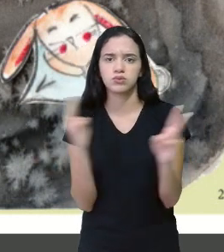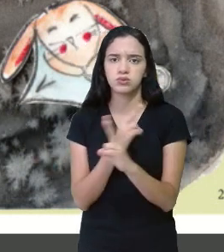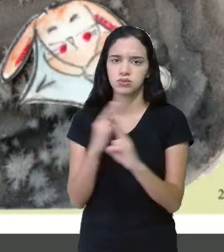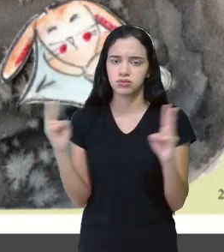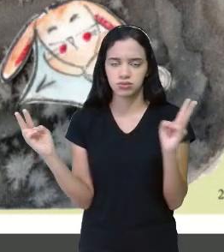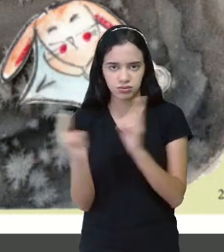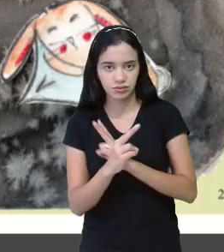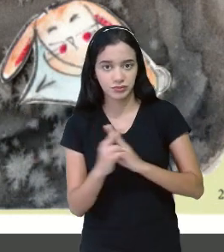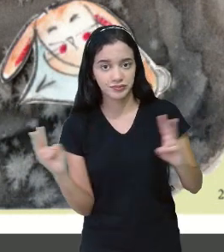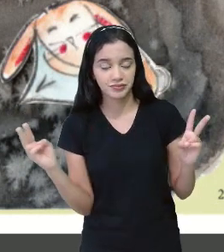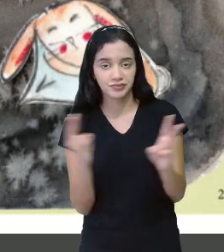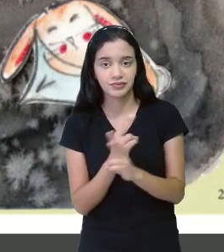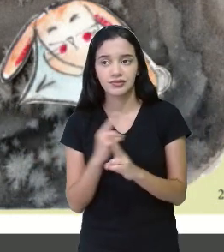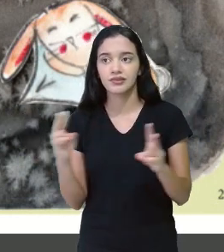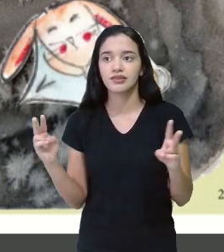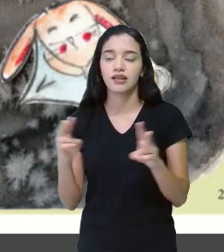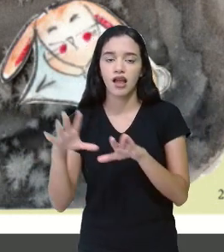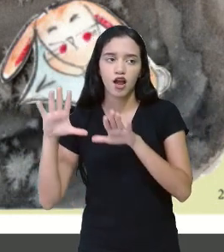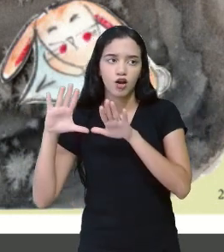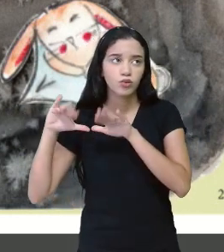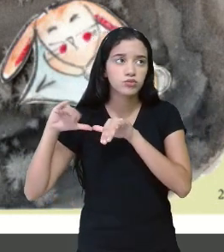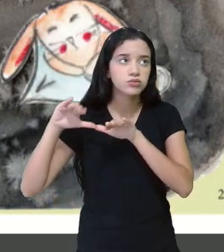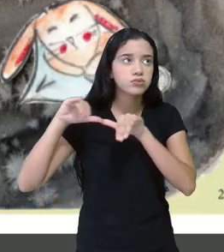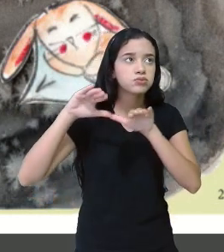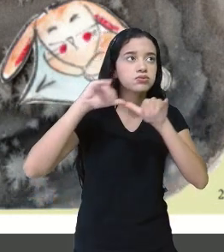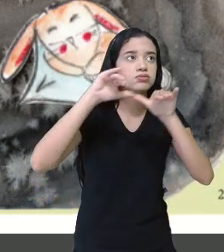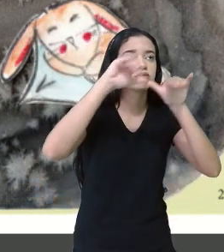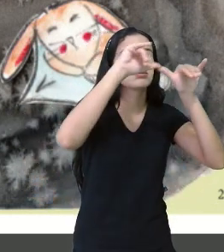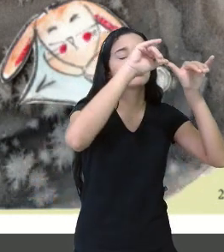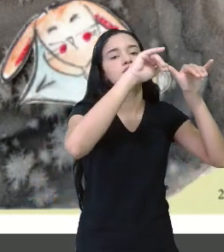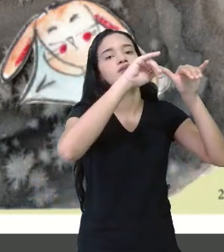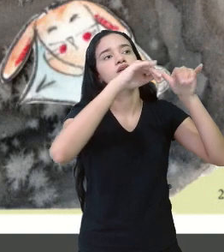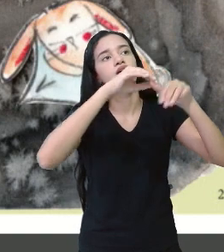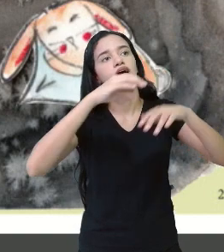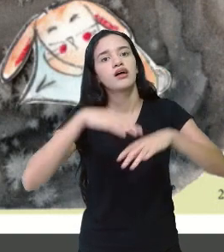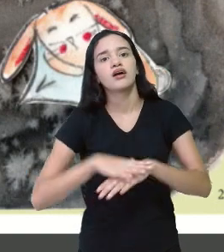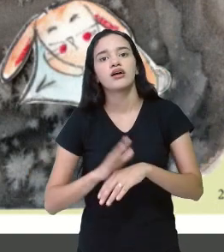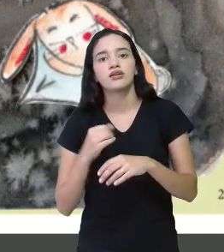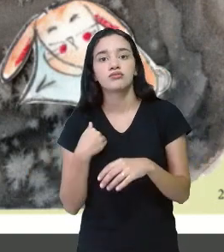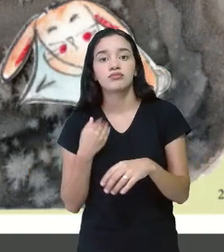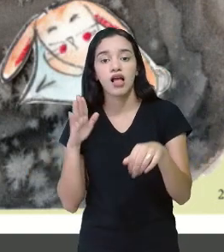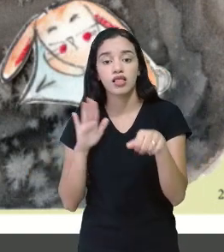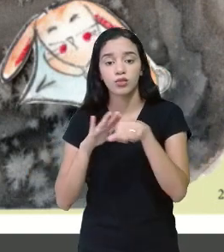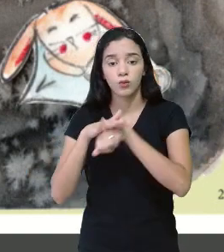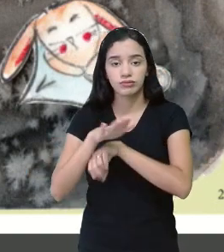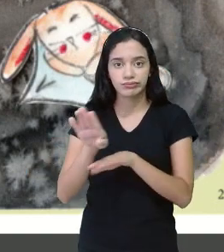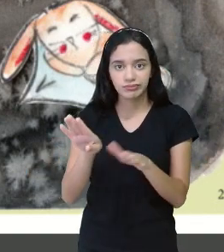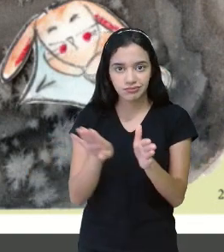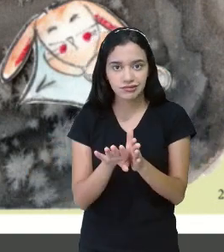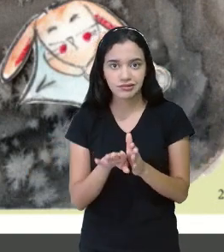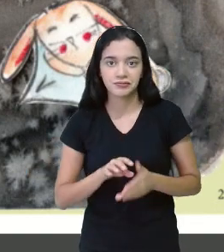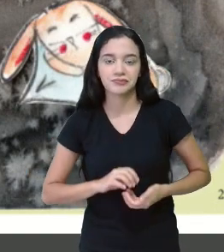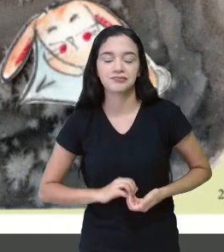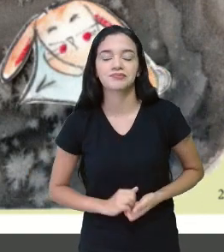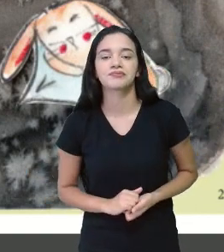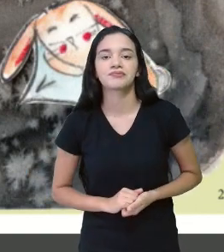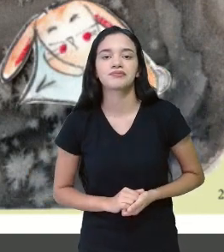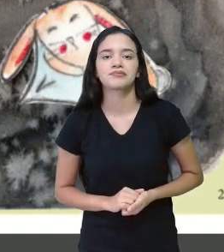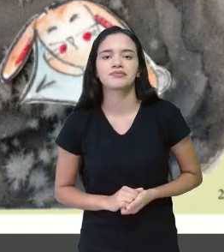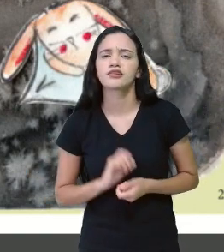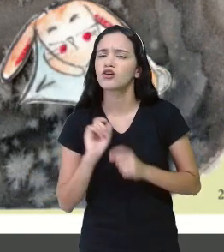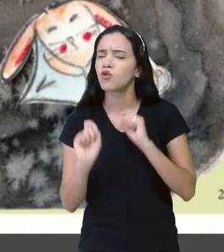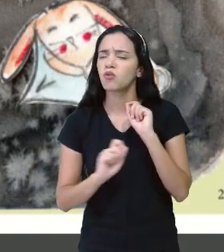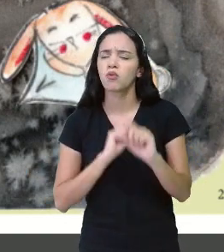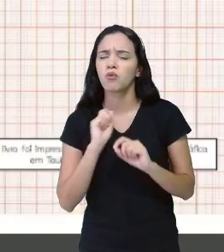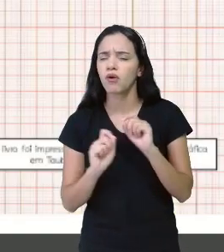clap, clap, clap, Andorinhas voam em bando. Dona noite está chegando. Crim, crim, crim, crim, crim, crim, crim. O que